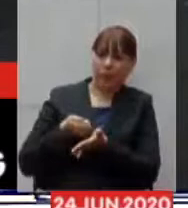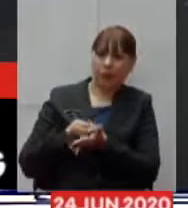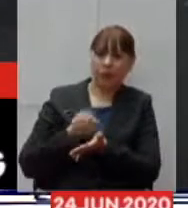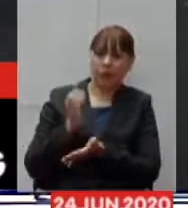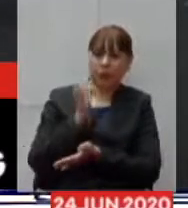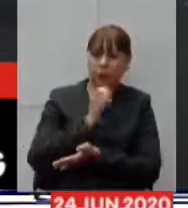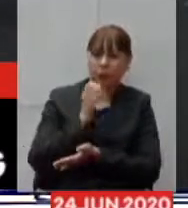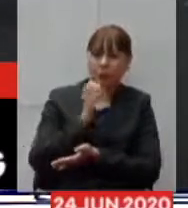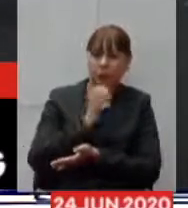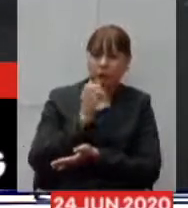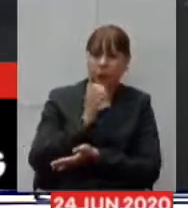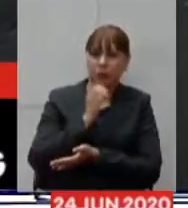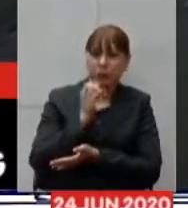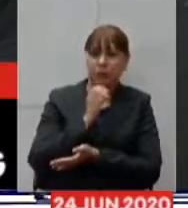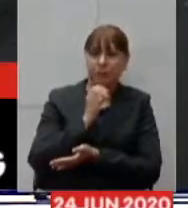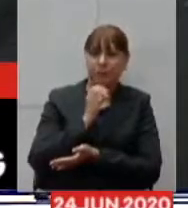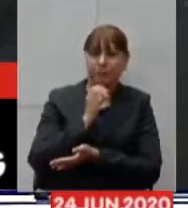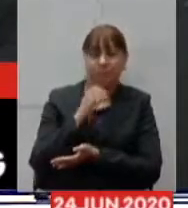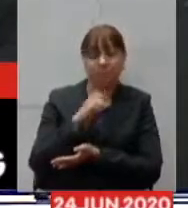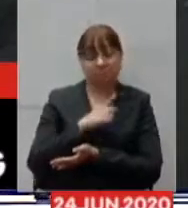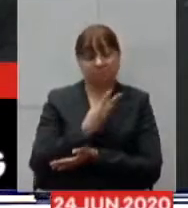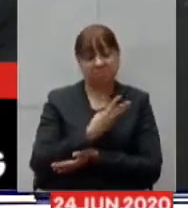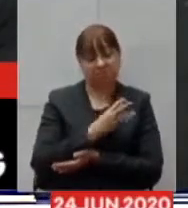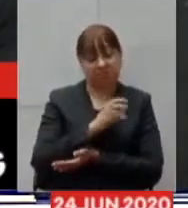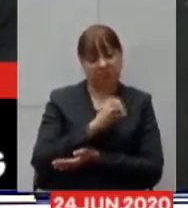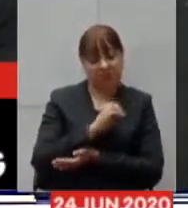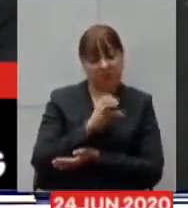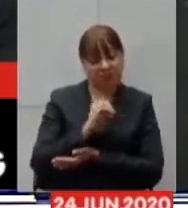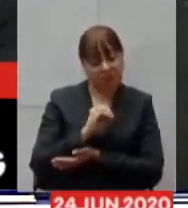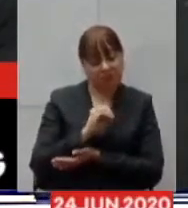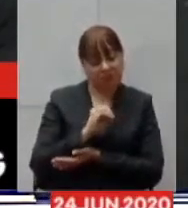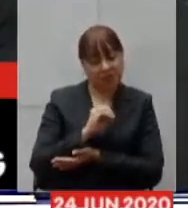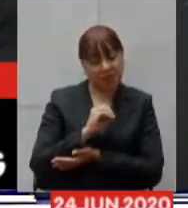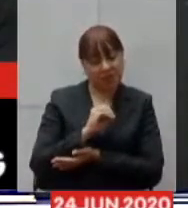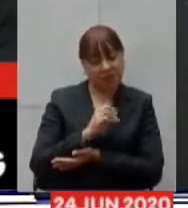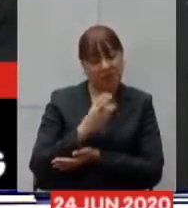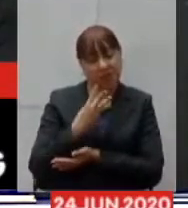chegamos a receber propostas de 300 350 mil reais